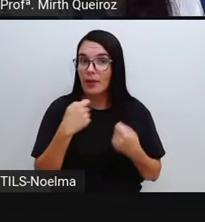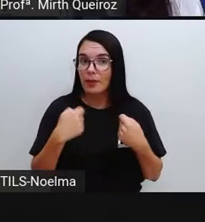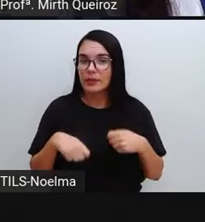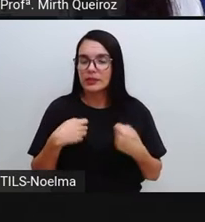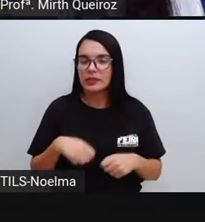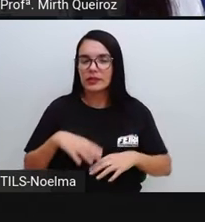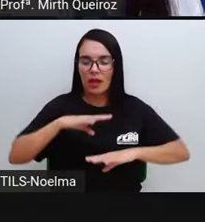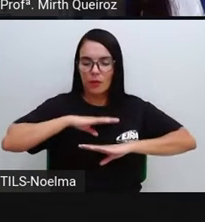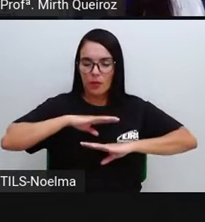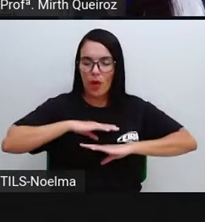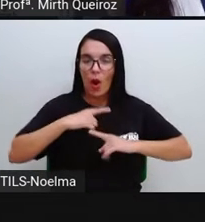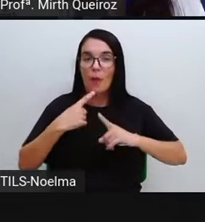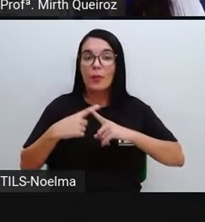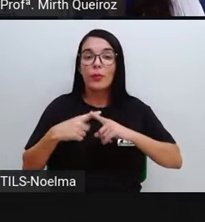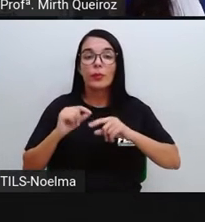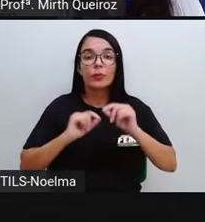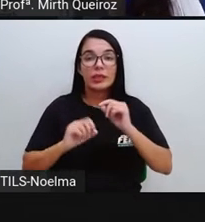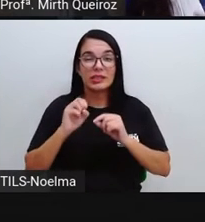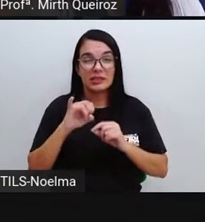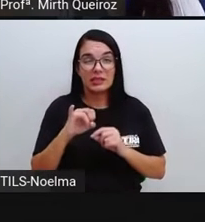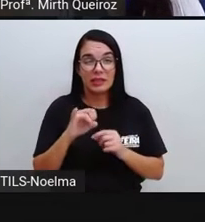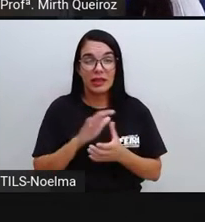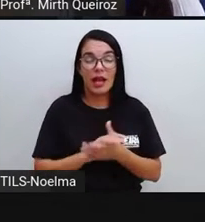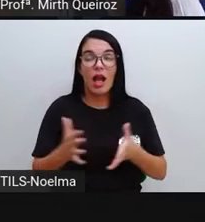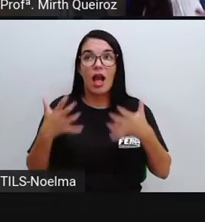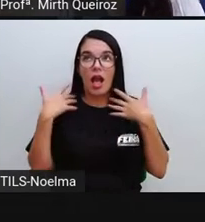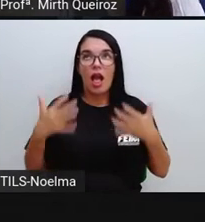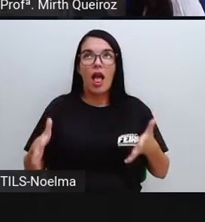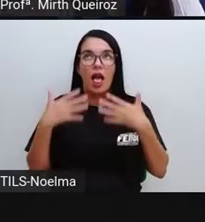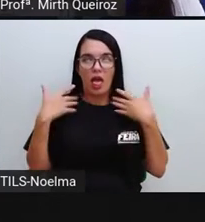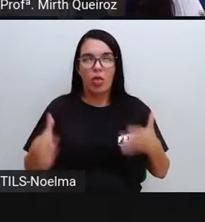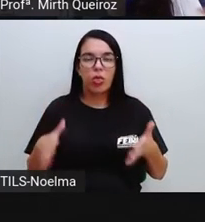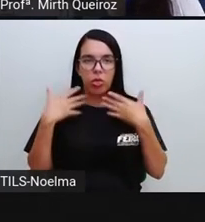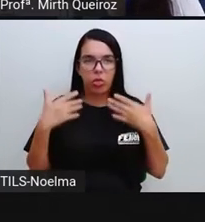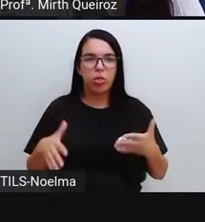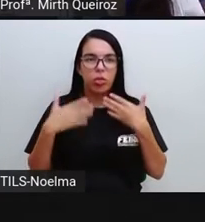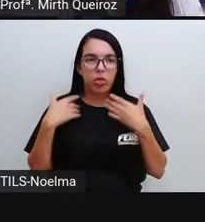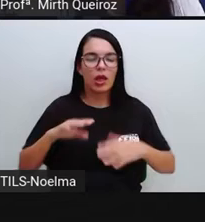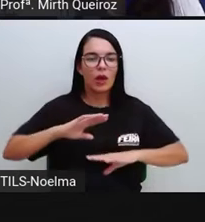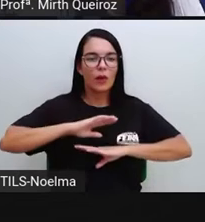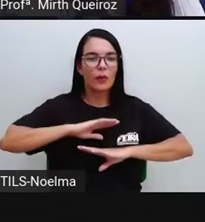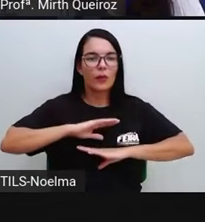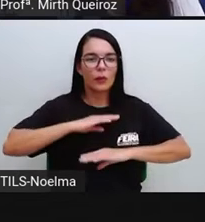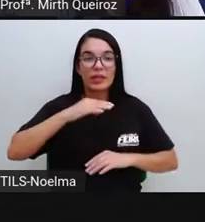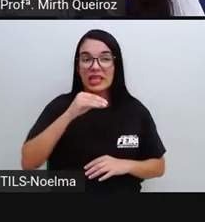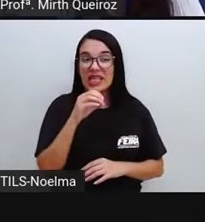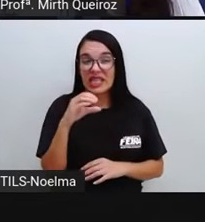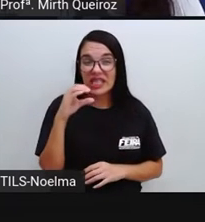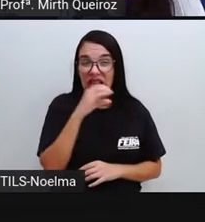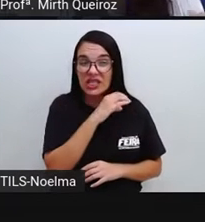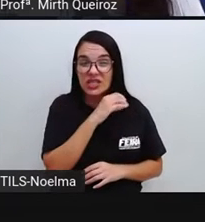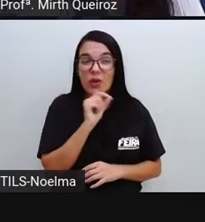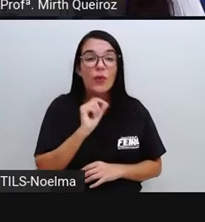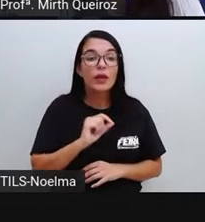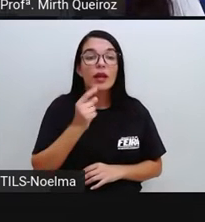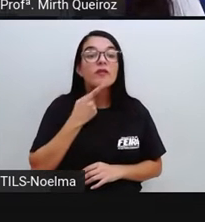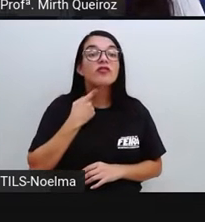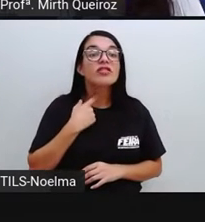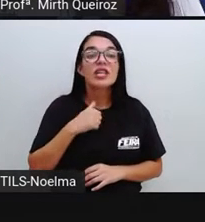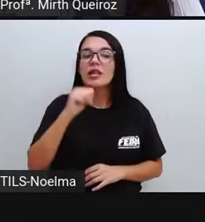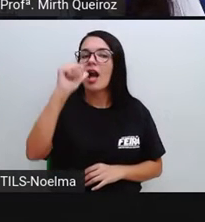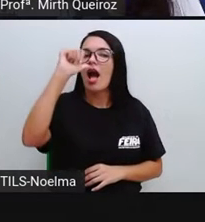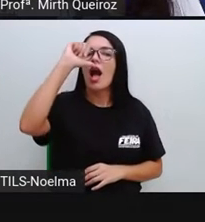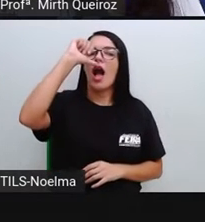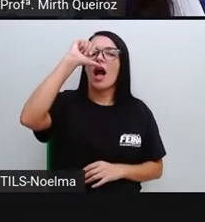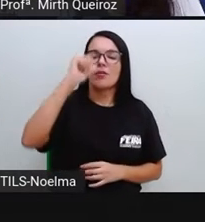bastante envolvida Primeiro, quando a gente está com muito calor A gente já dá logo aquela vontade de tomar água, né? Mas uma coisa que